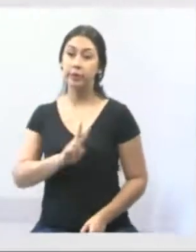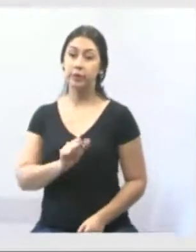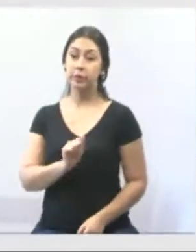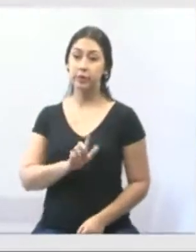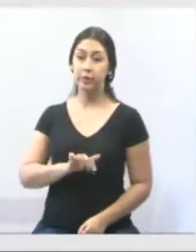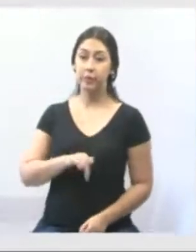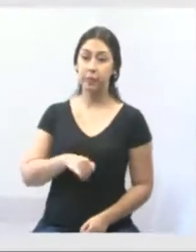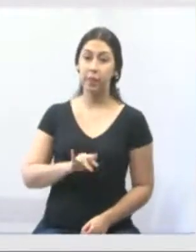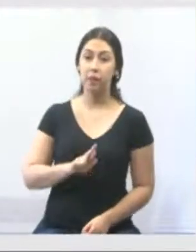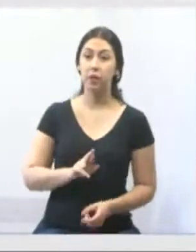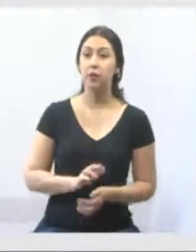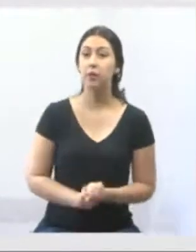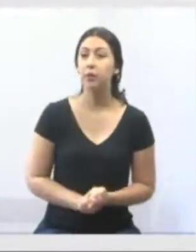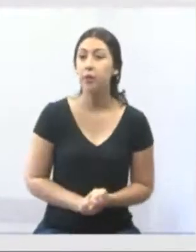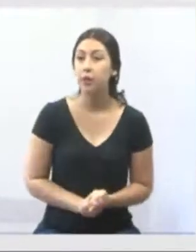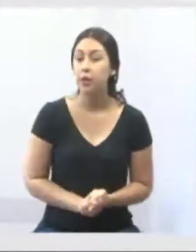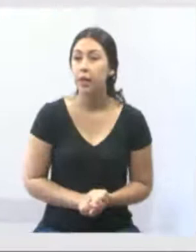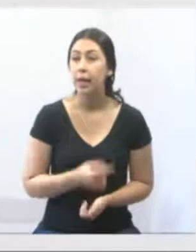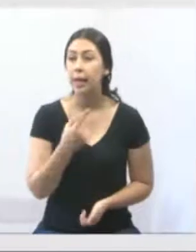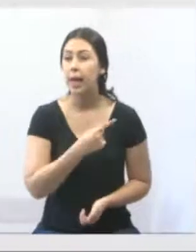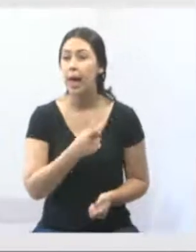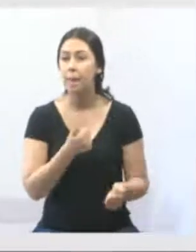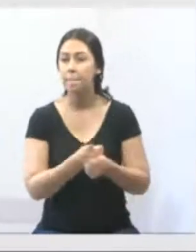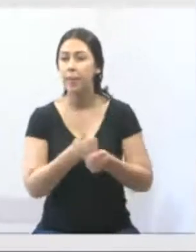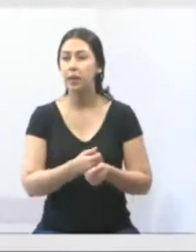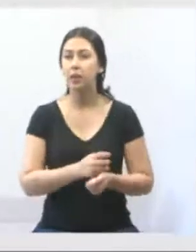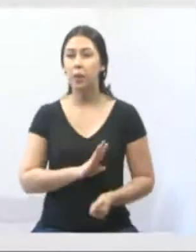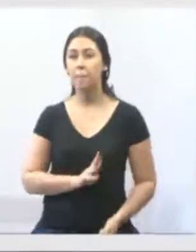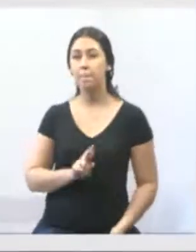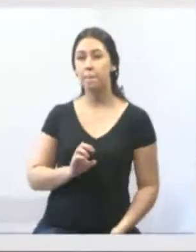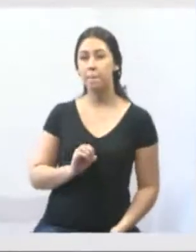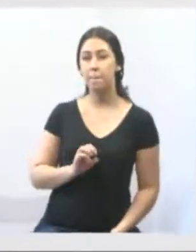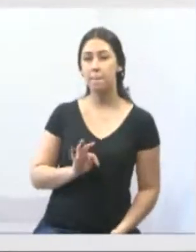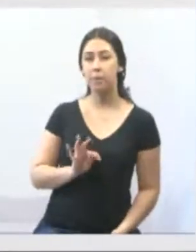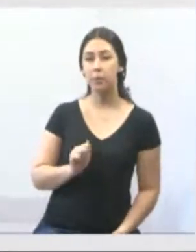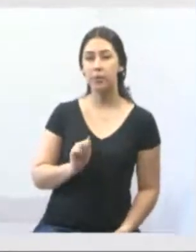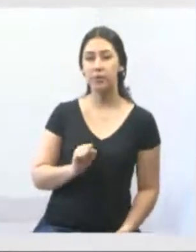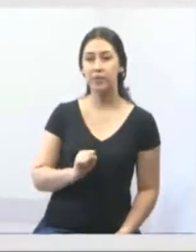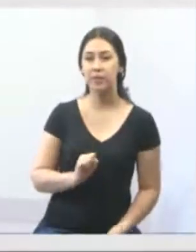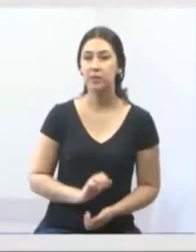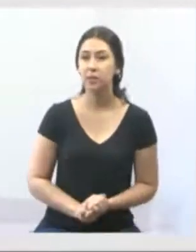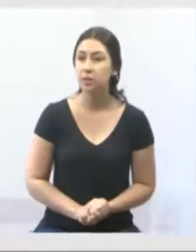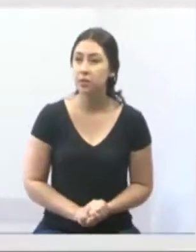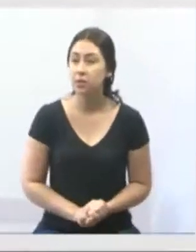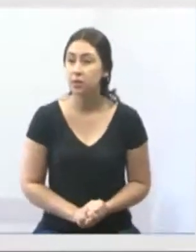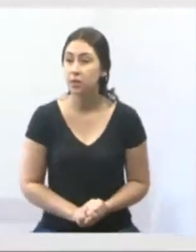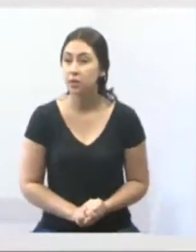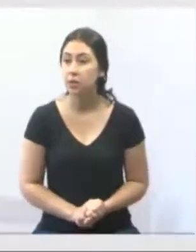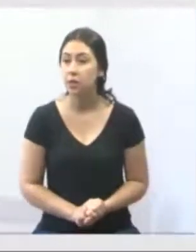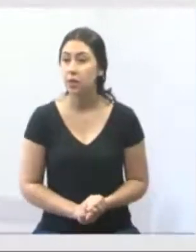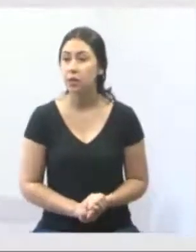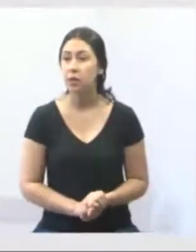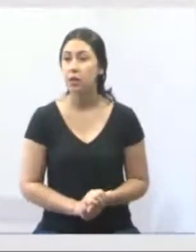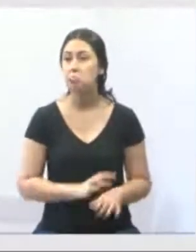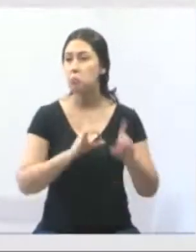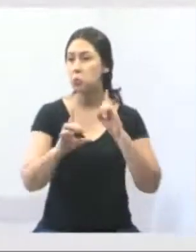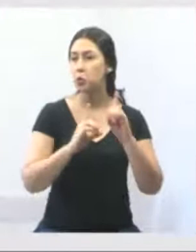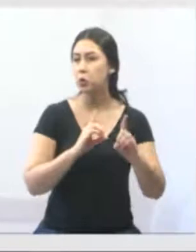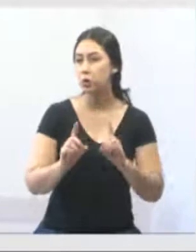local aí, aí fica lá na Brotas, lá no Pinhal, aí é na estrada